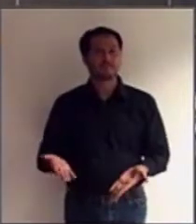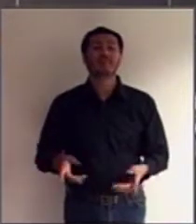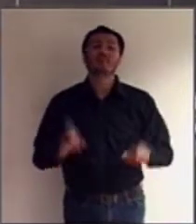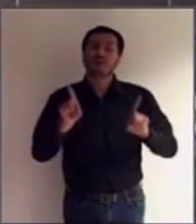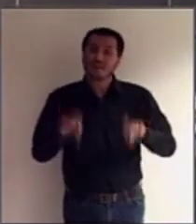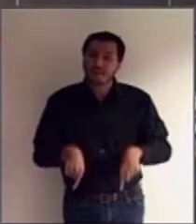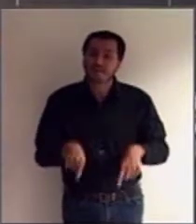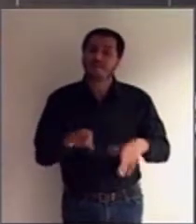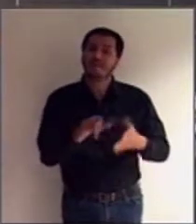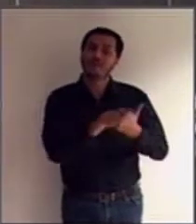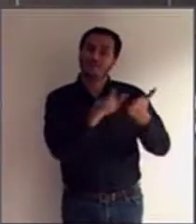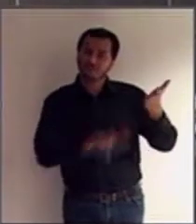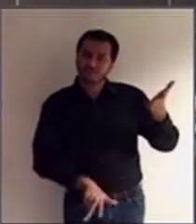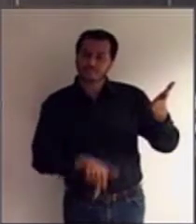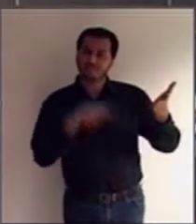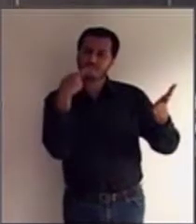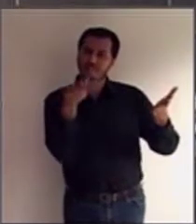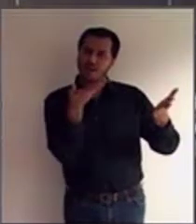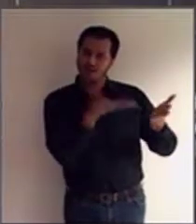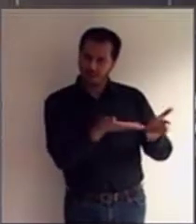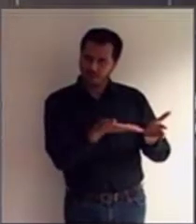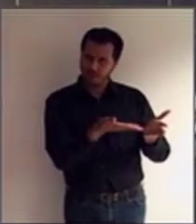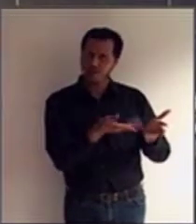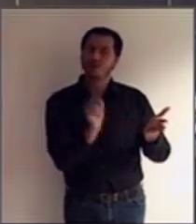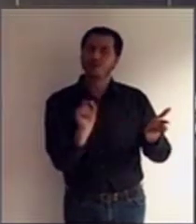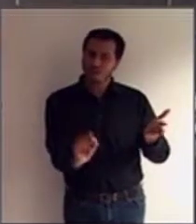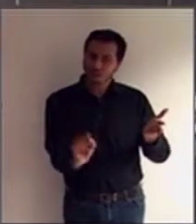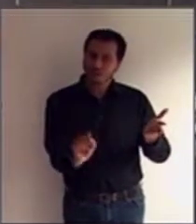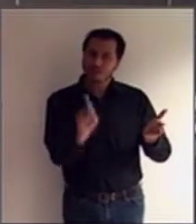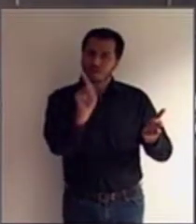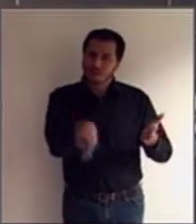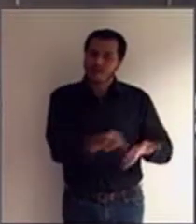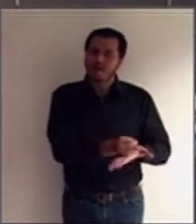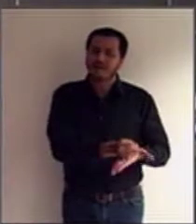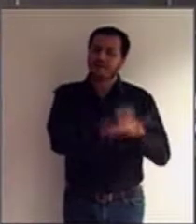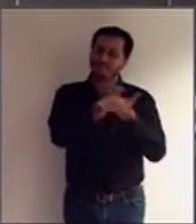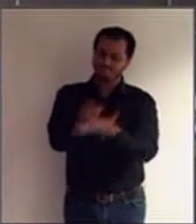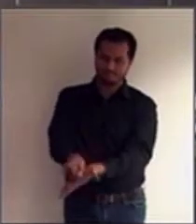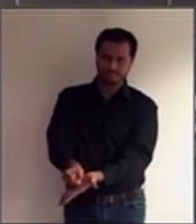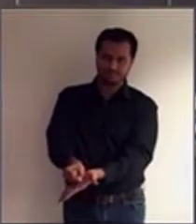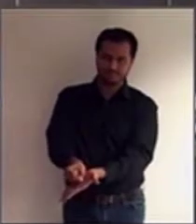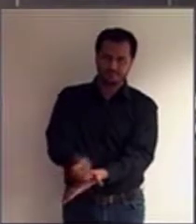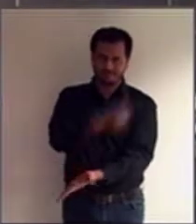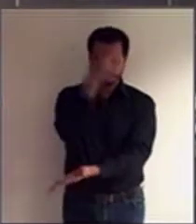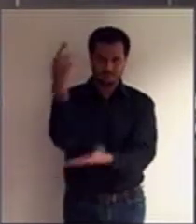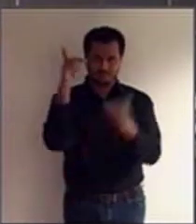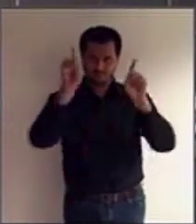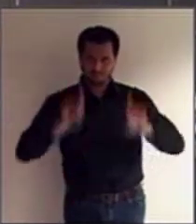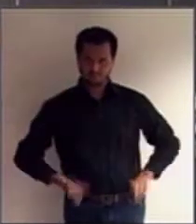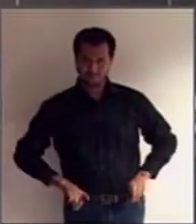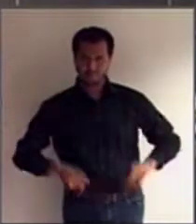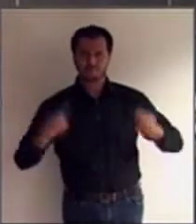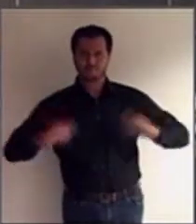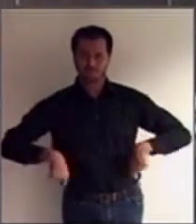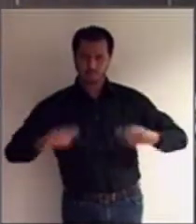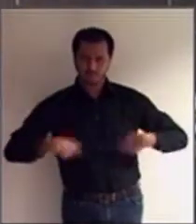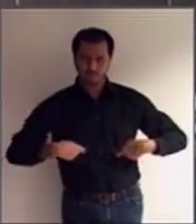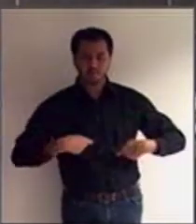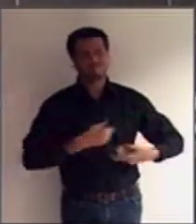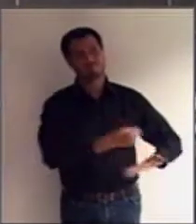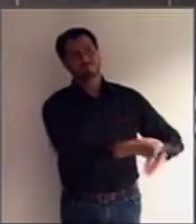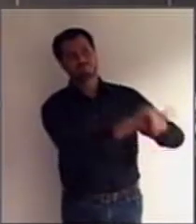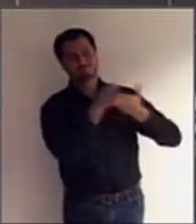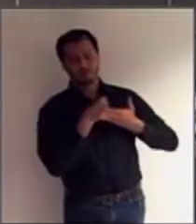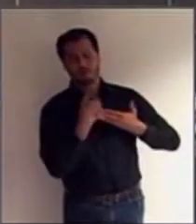chama esse aparato que a pessoa com deficiência precisa para poder gerir